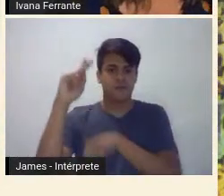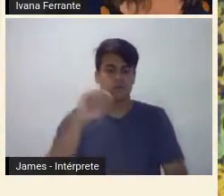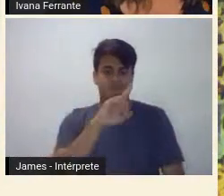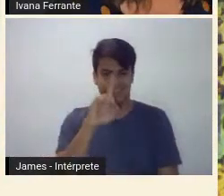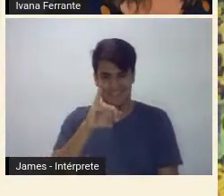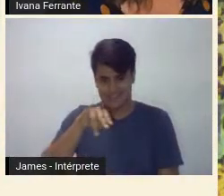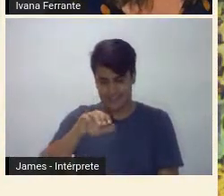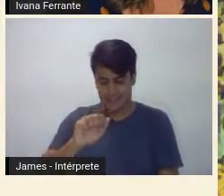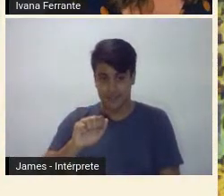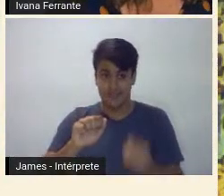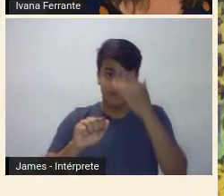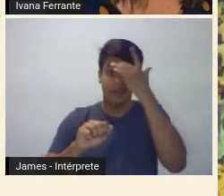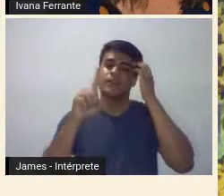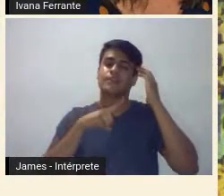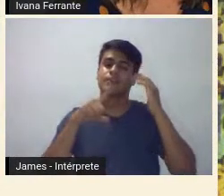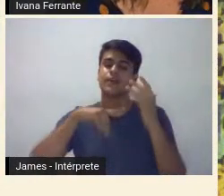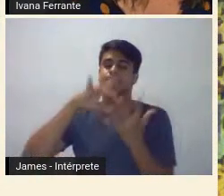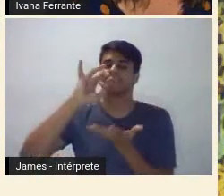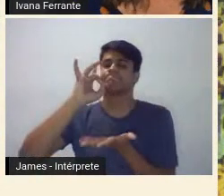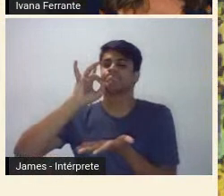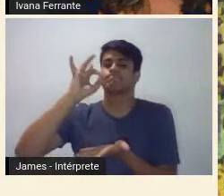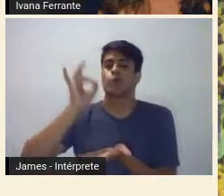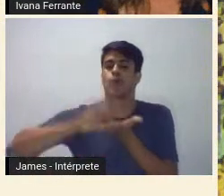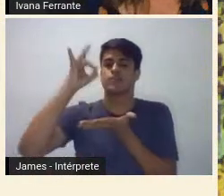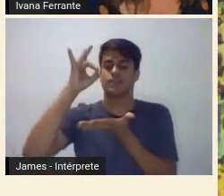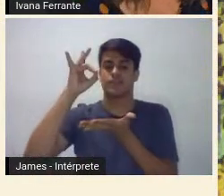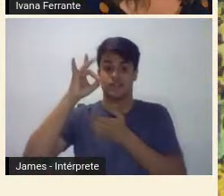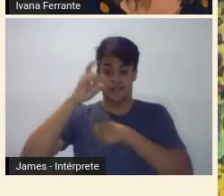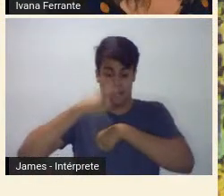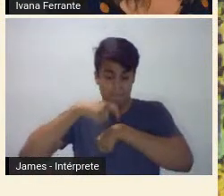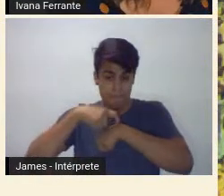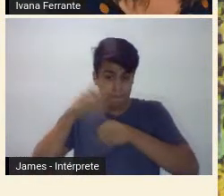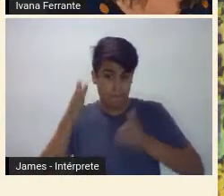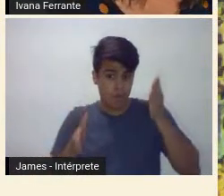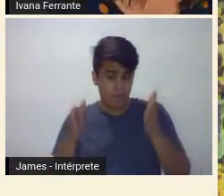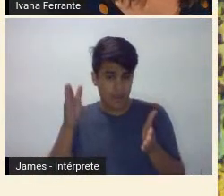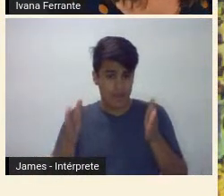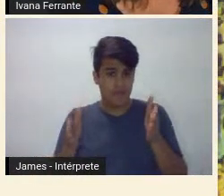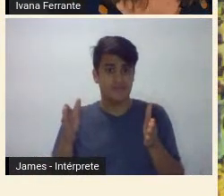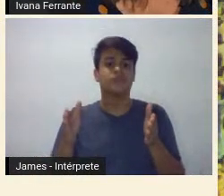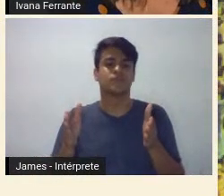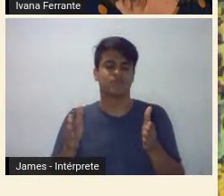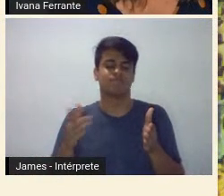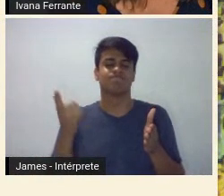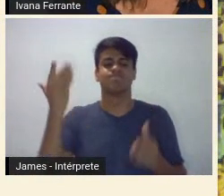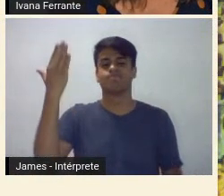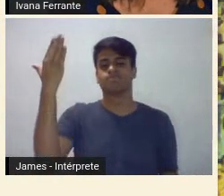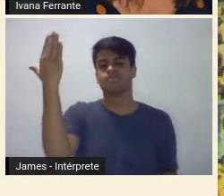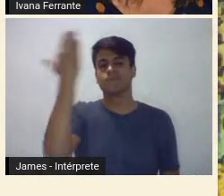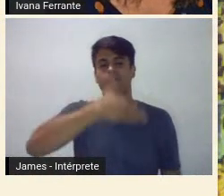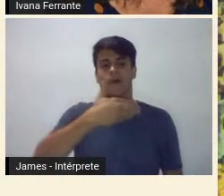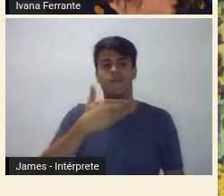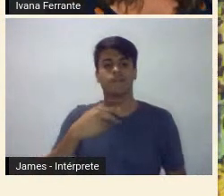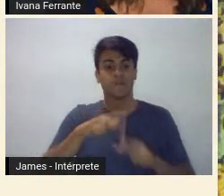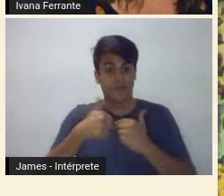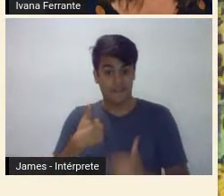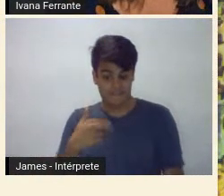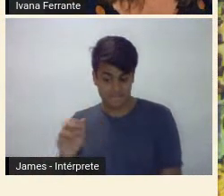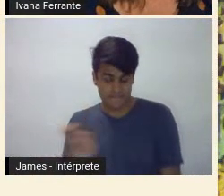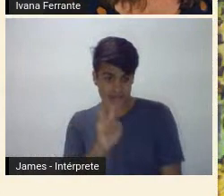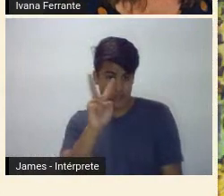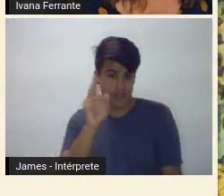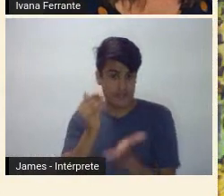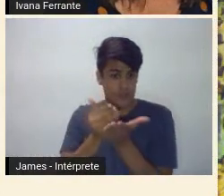originalidade que naquele momento e para aquela época traduzia por meio da valorização das origens um